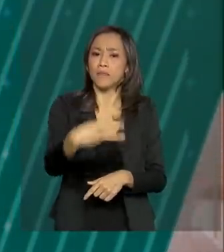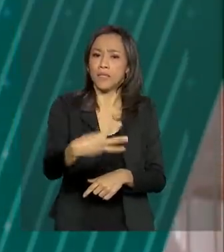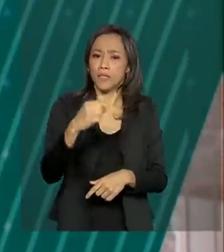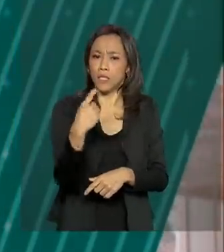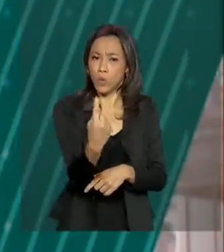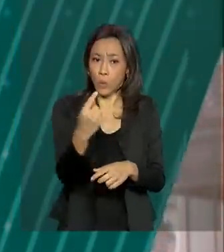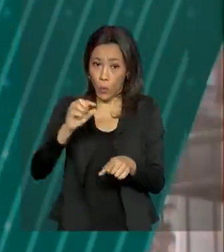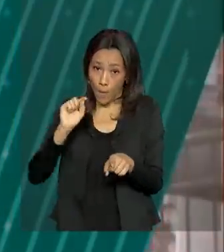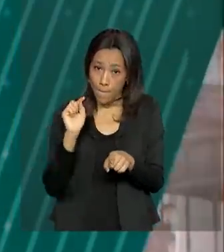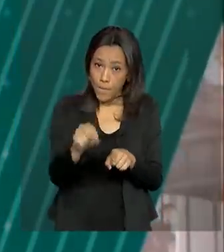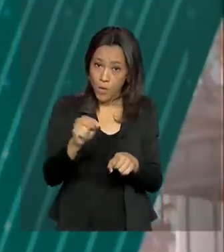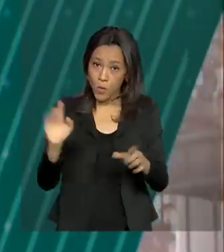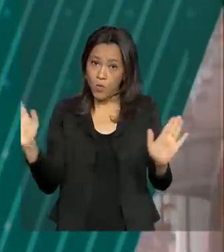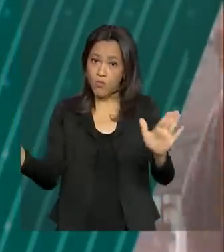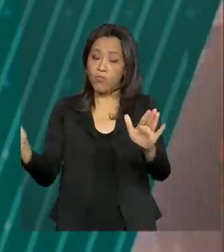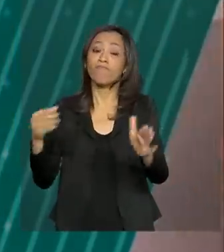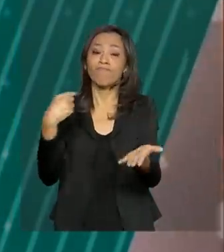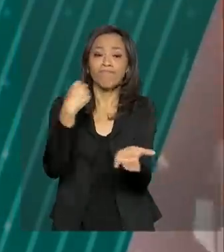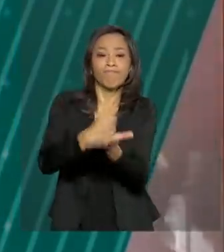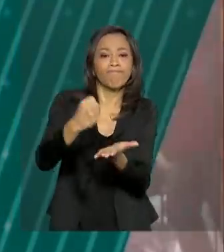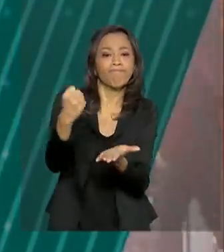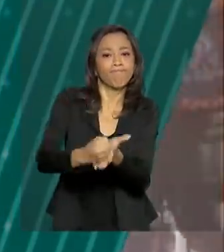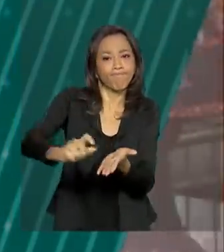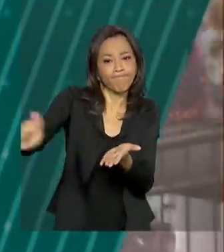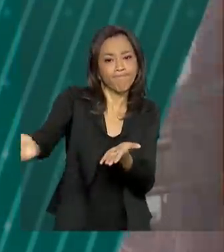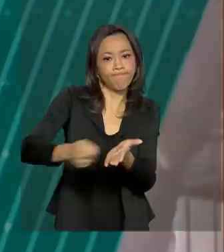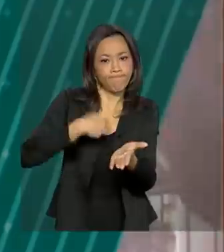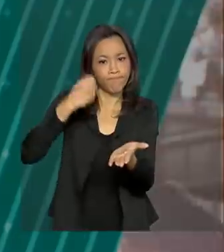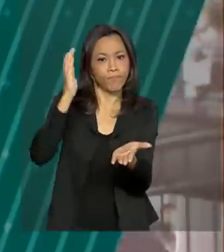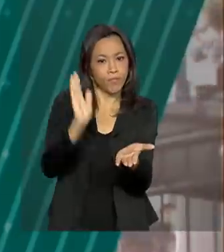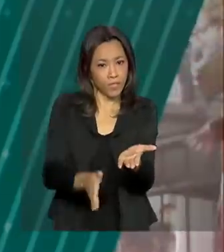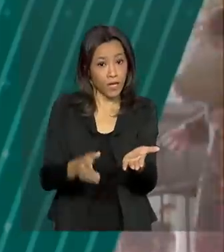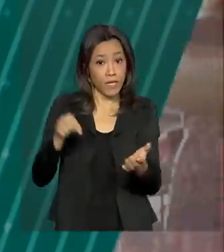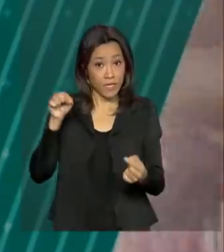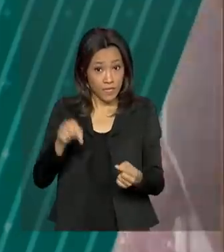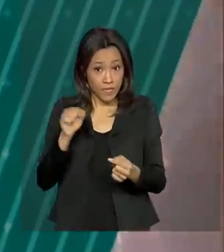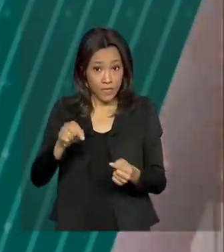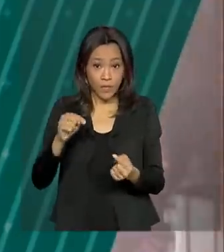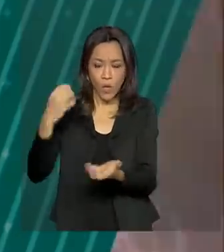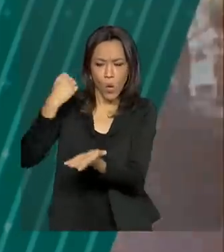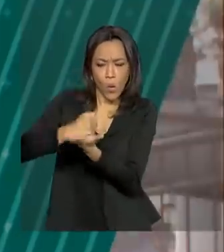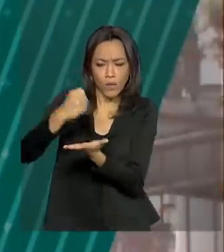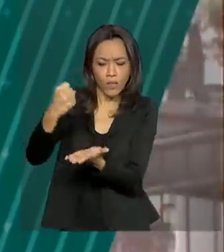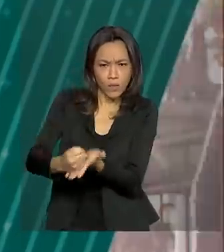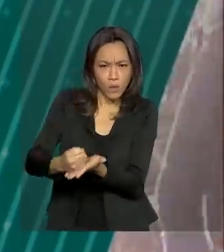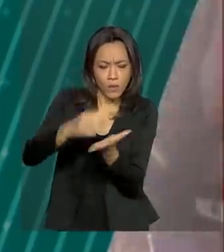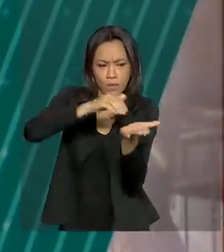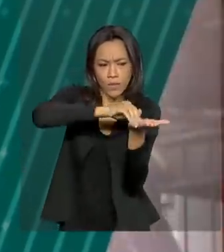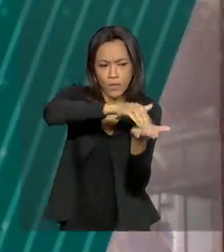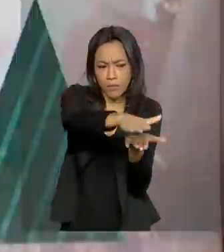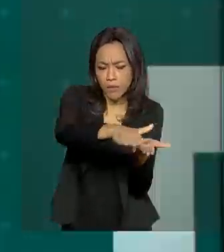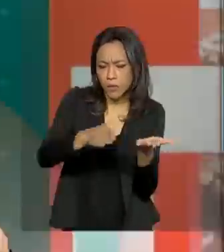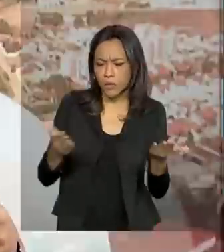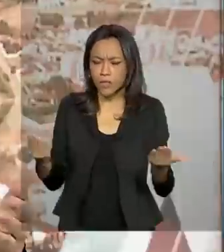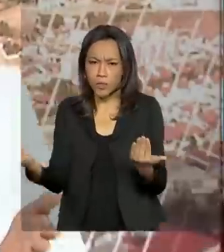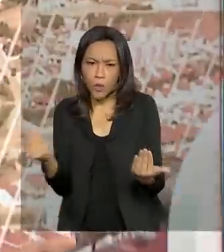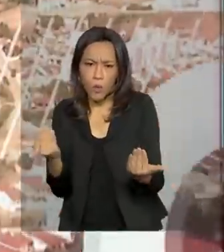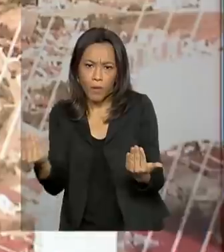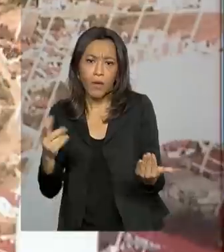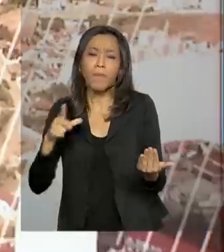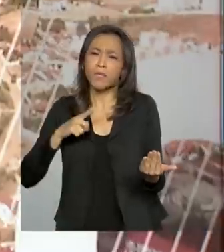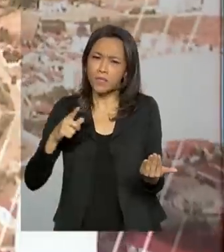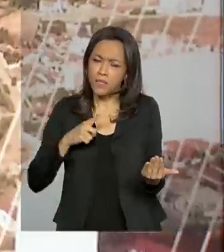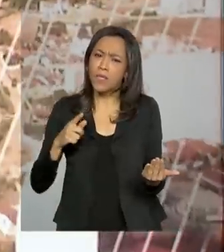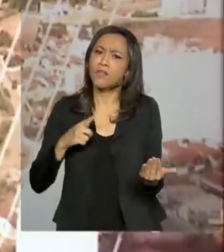mil postos de trabalho com carteira assinada. Essa foi a diferença entre as contratações e demissões no período. Mas houve uma